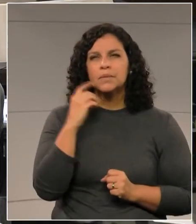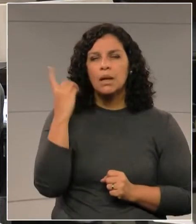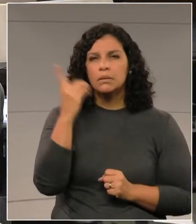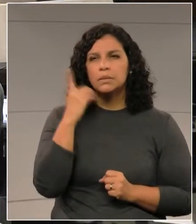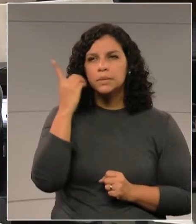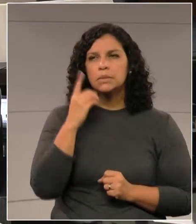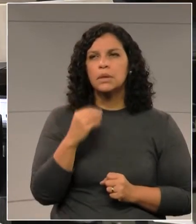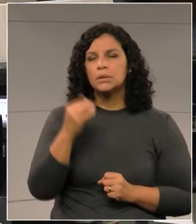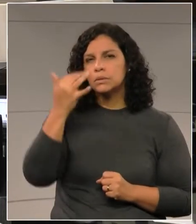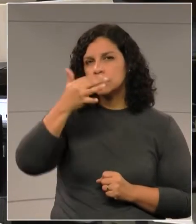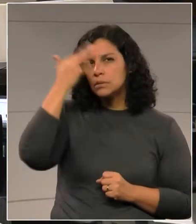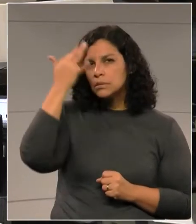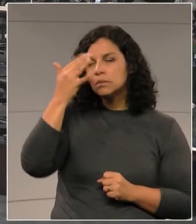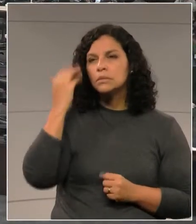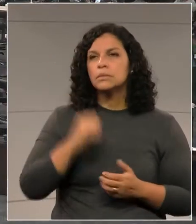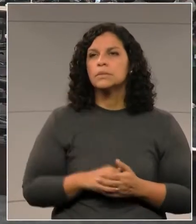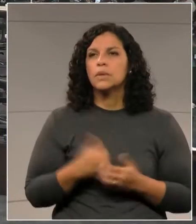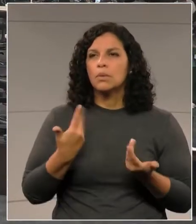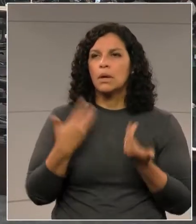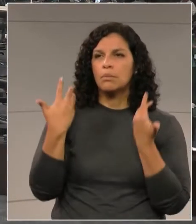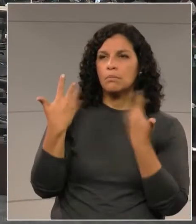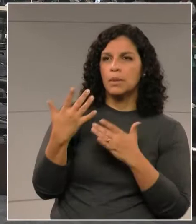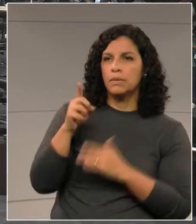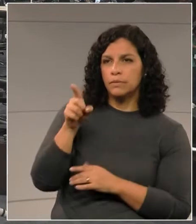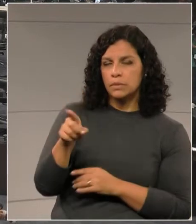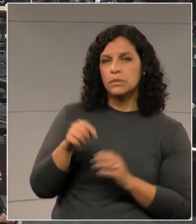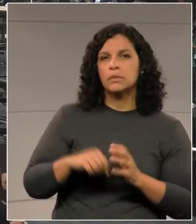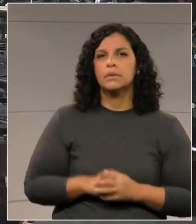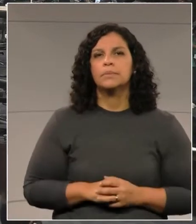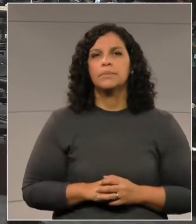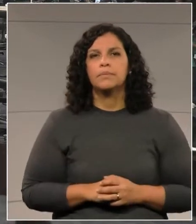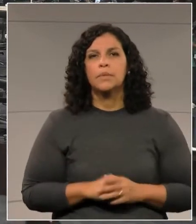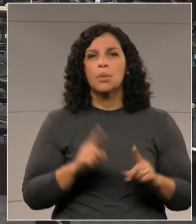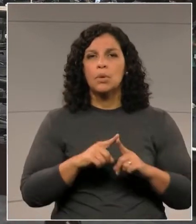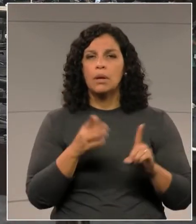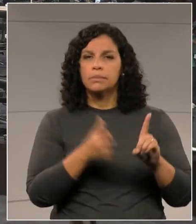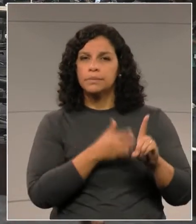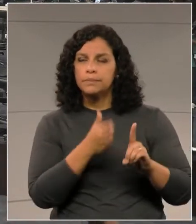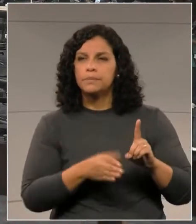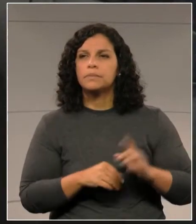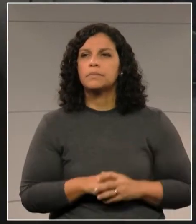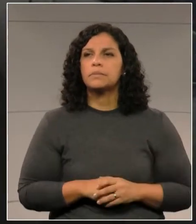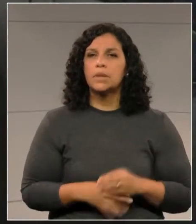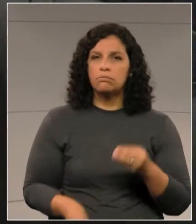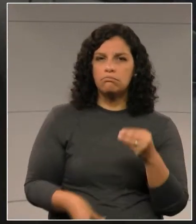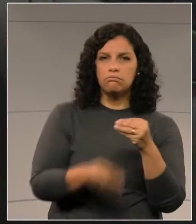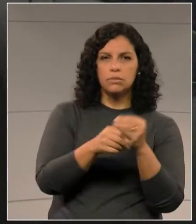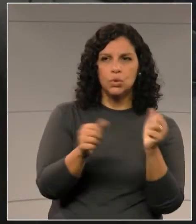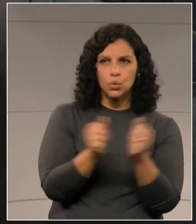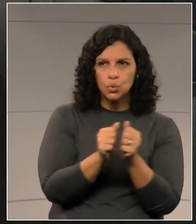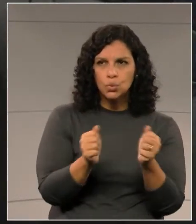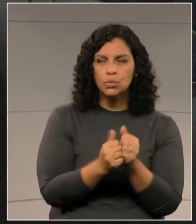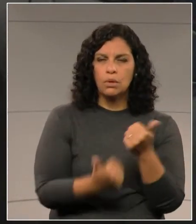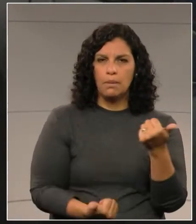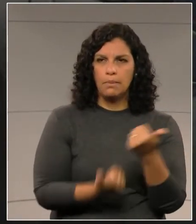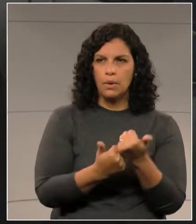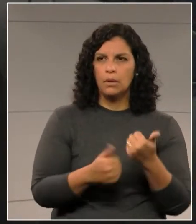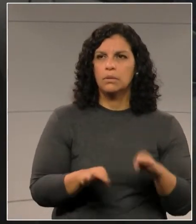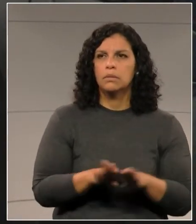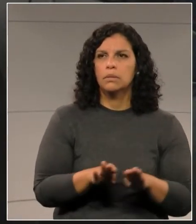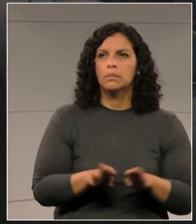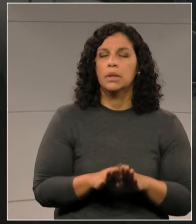Deputado Tadeu, quero parabenizar a Exª pelo seu pronunciamento, me somar a ele, somar